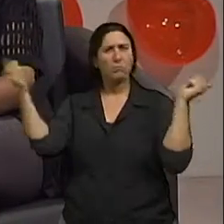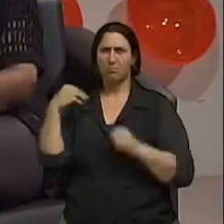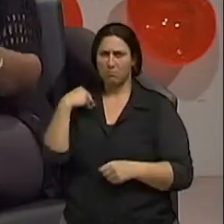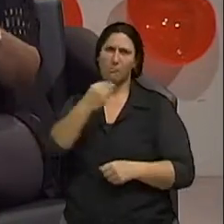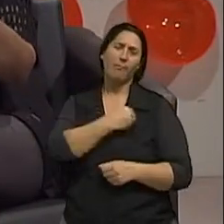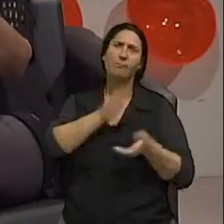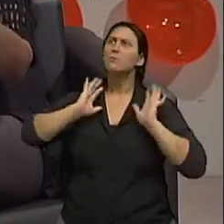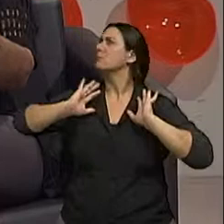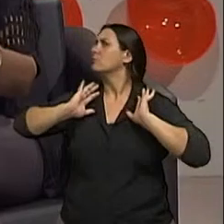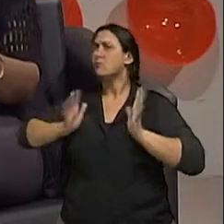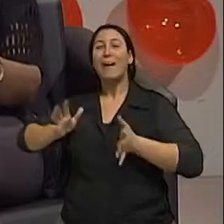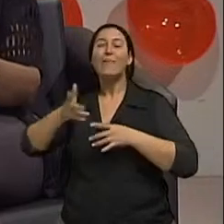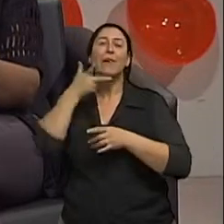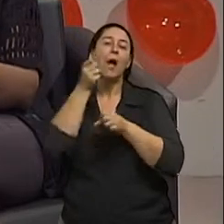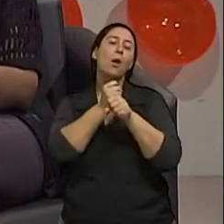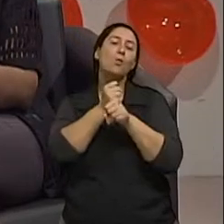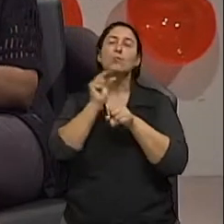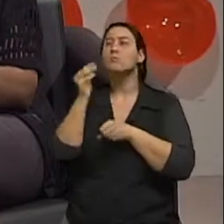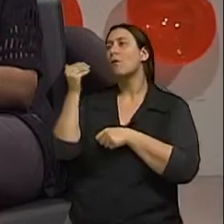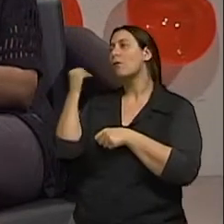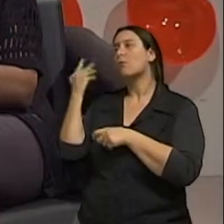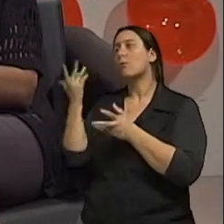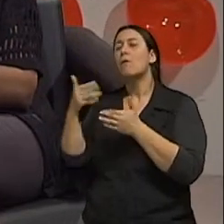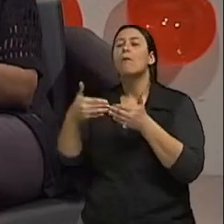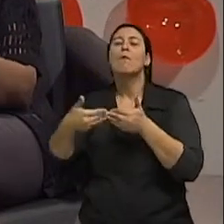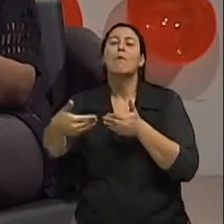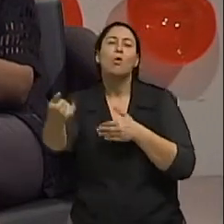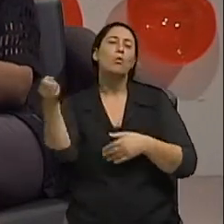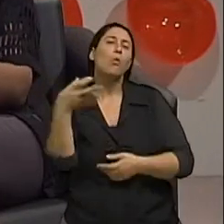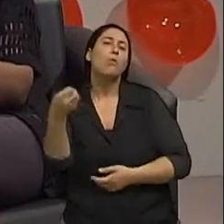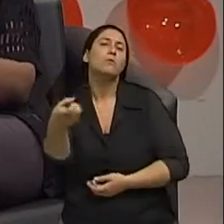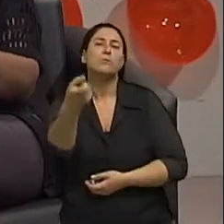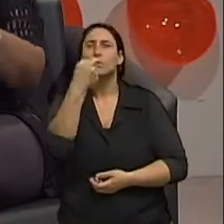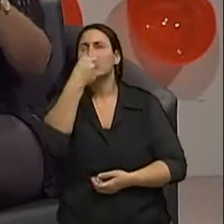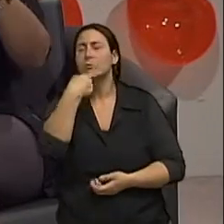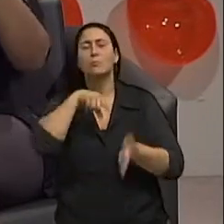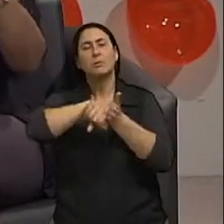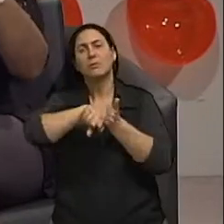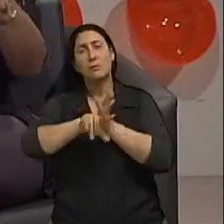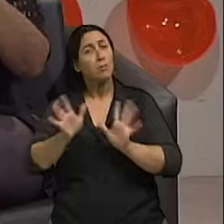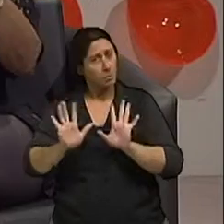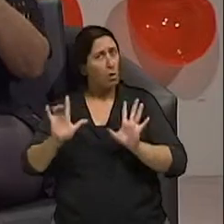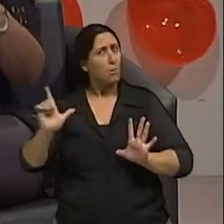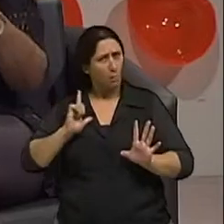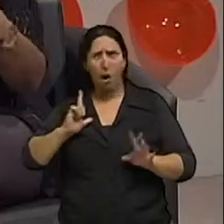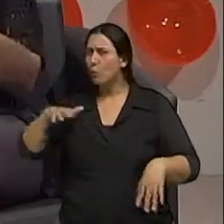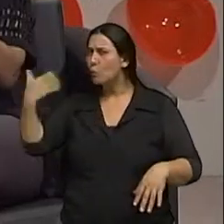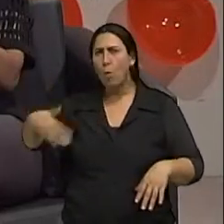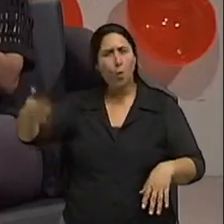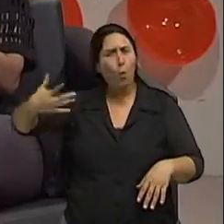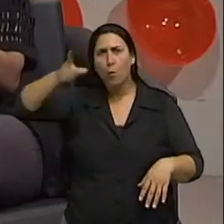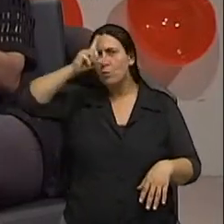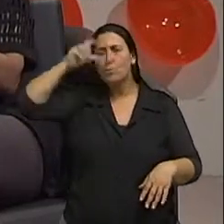assim alguns anos vão nos trazer novos medicamentos ou novas pesquisas elas estão correndo dia a dia